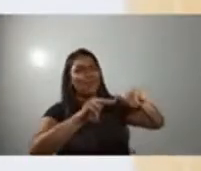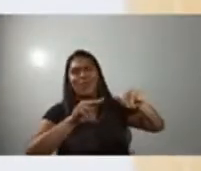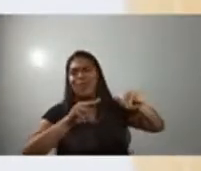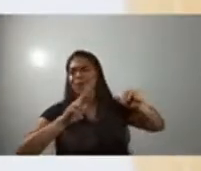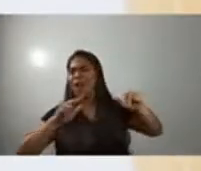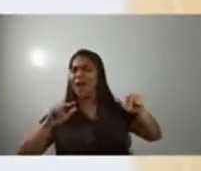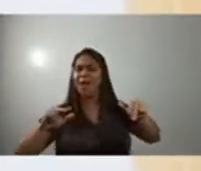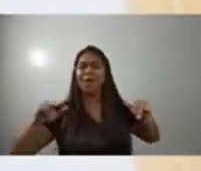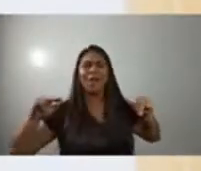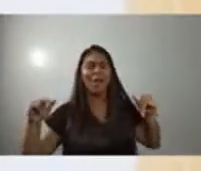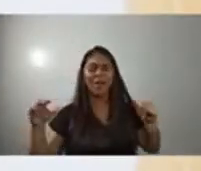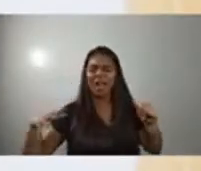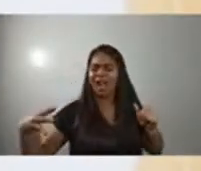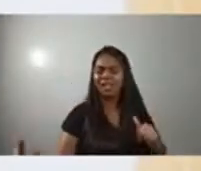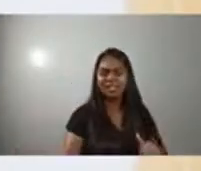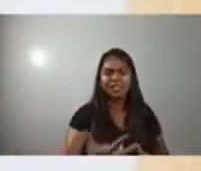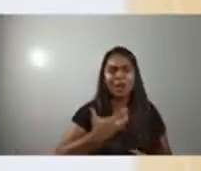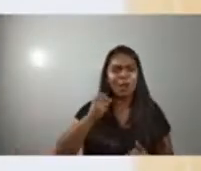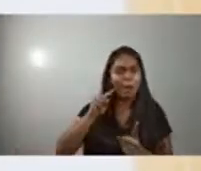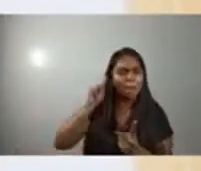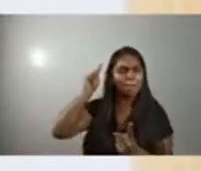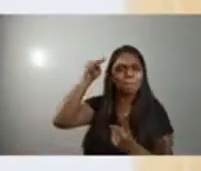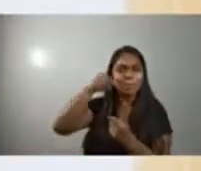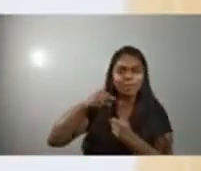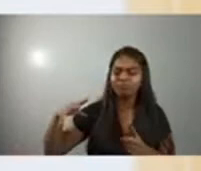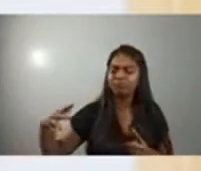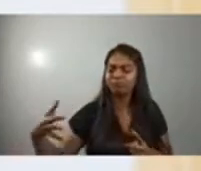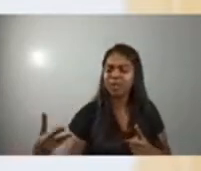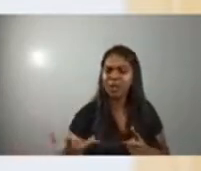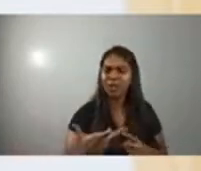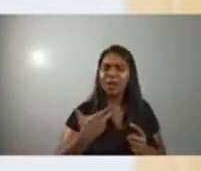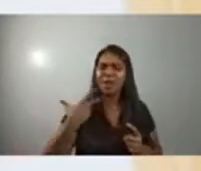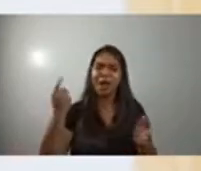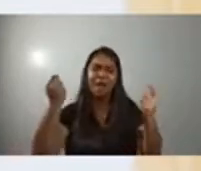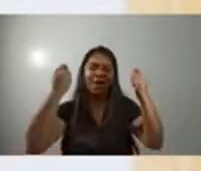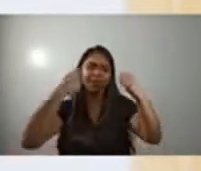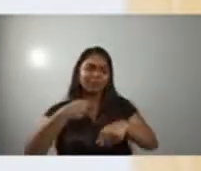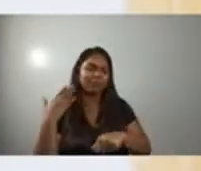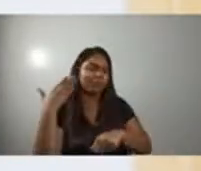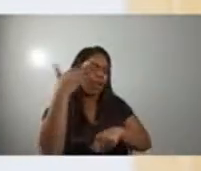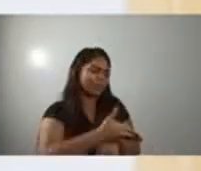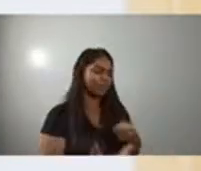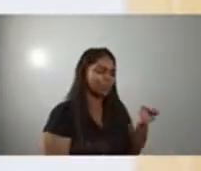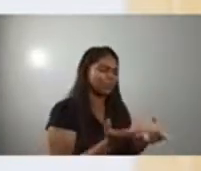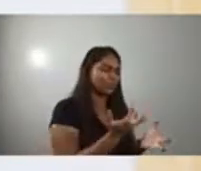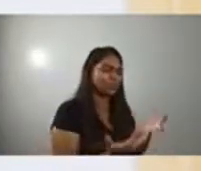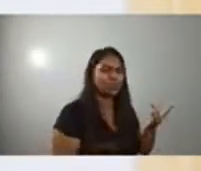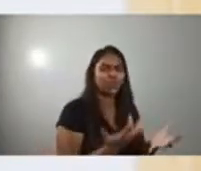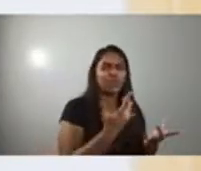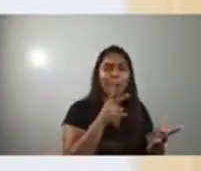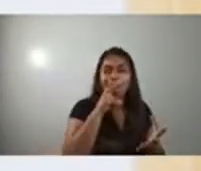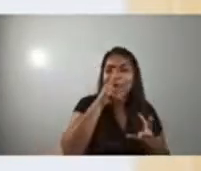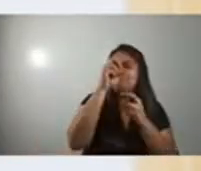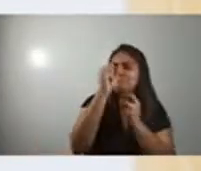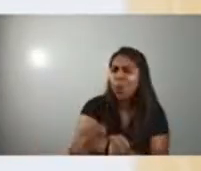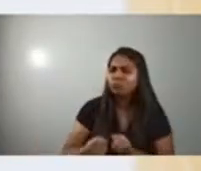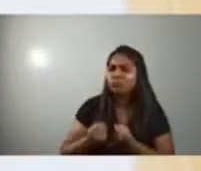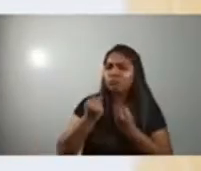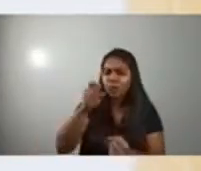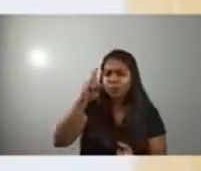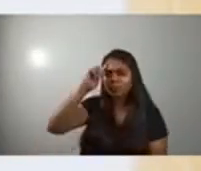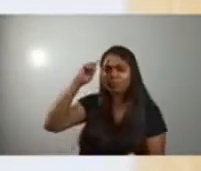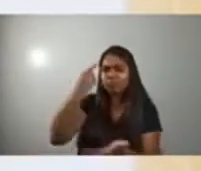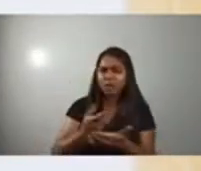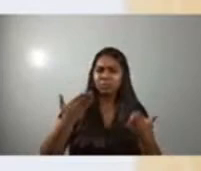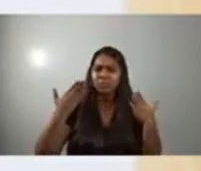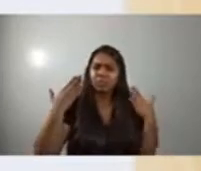Ele entra em fornalha Ele é poderoso, mandou um anjo